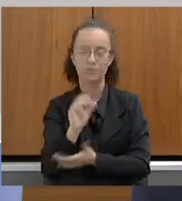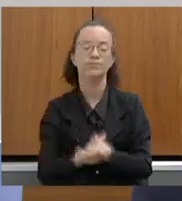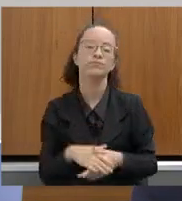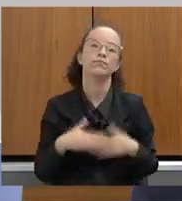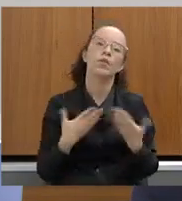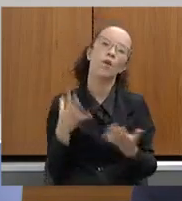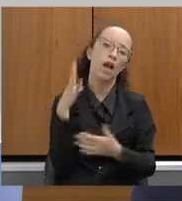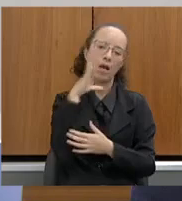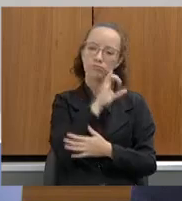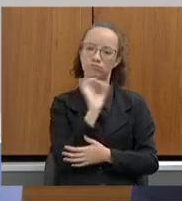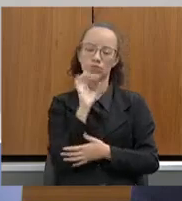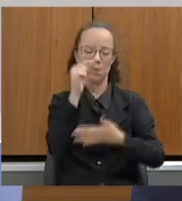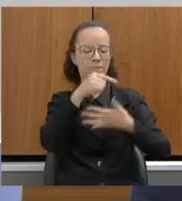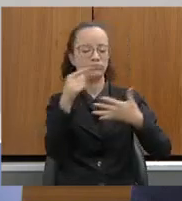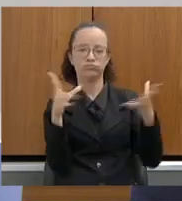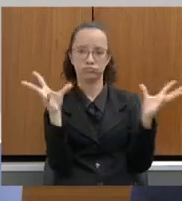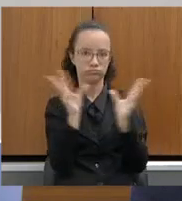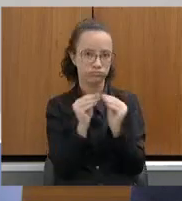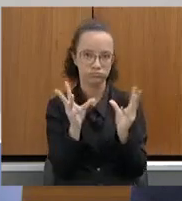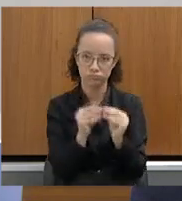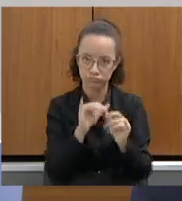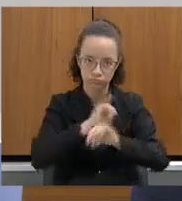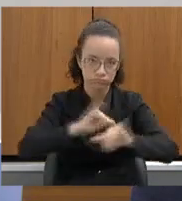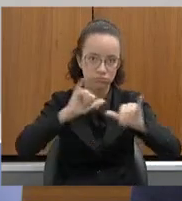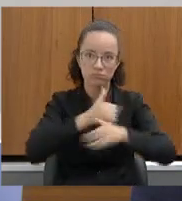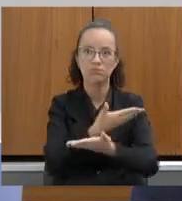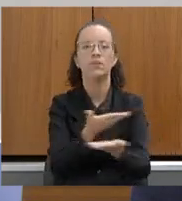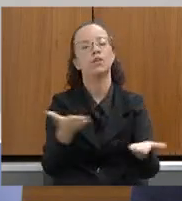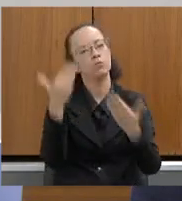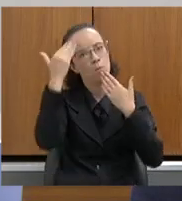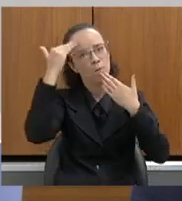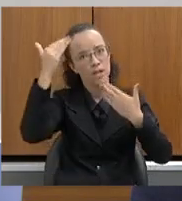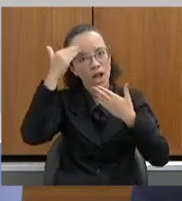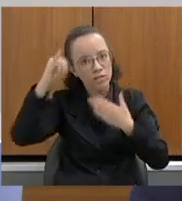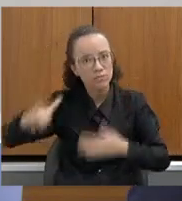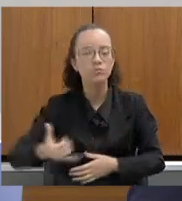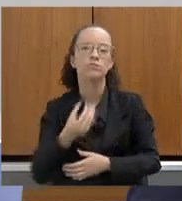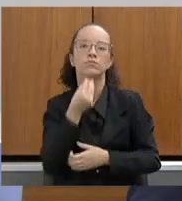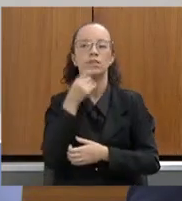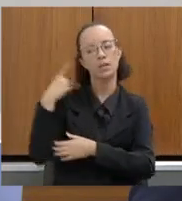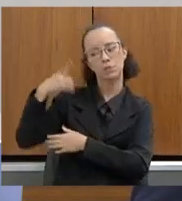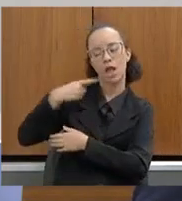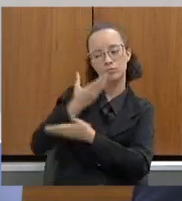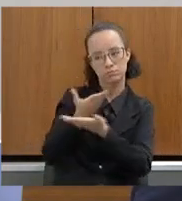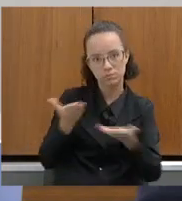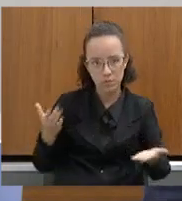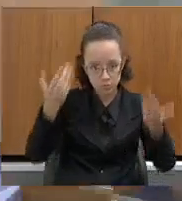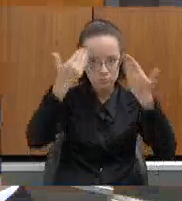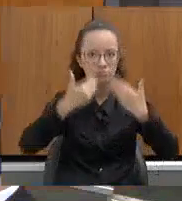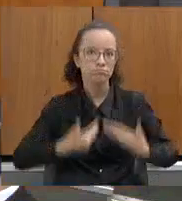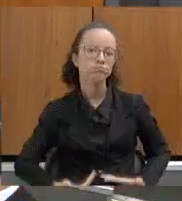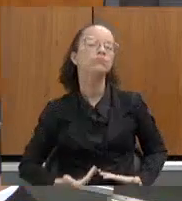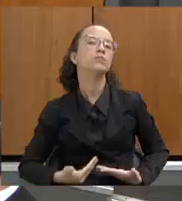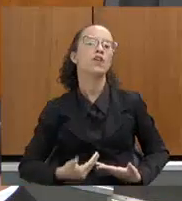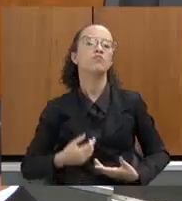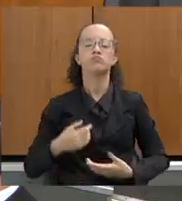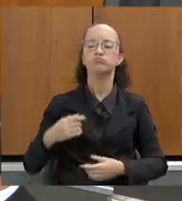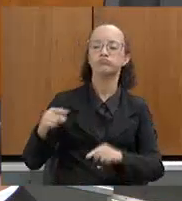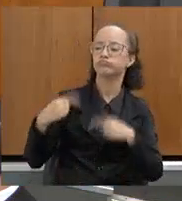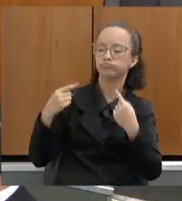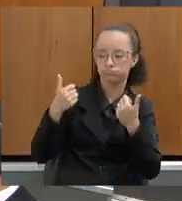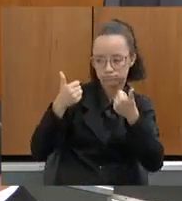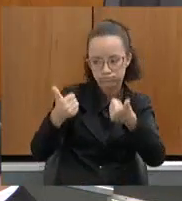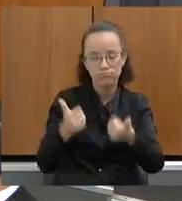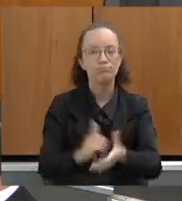rapidamente, eram essas informações que eu gostaria de trazer. Agradeço a oportunidade, deputados. Estou aqui à disposição para os questionamentos.